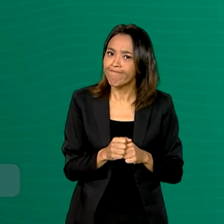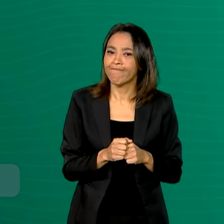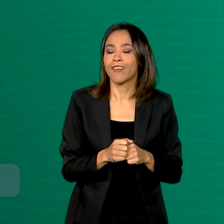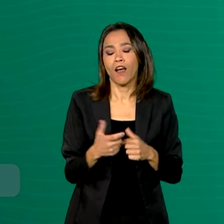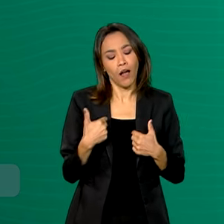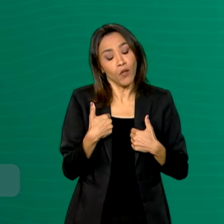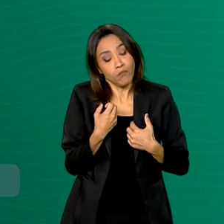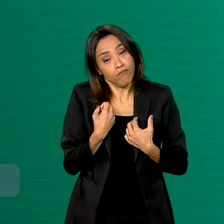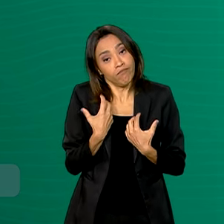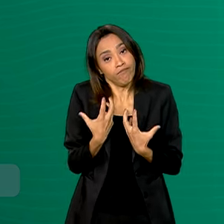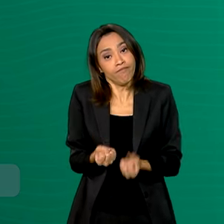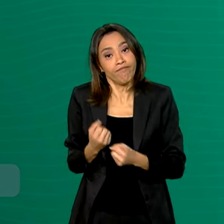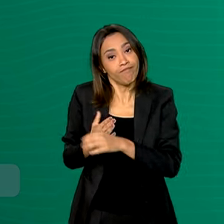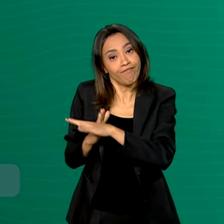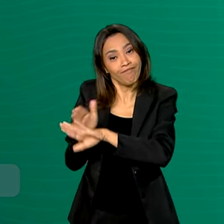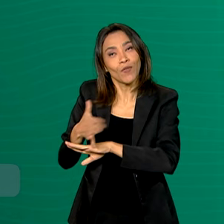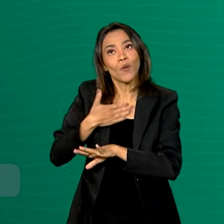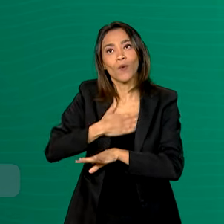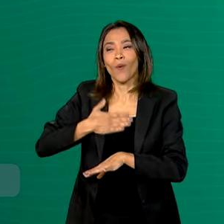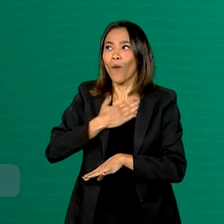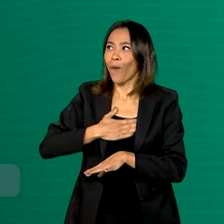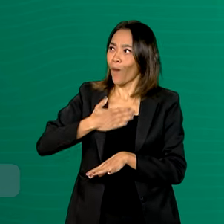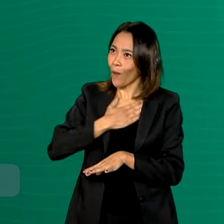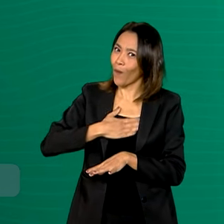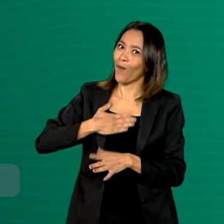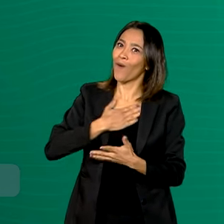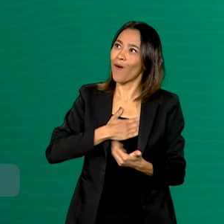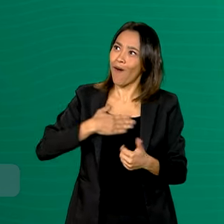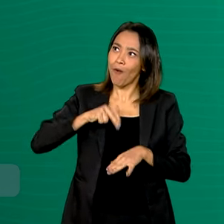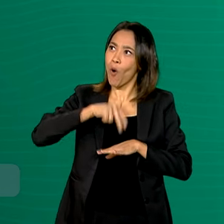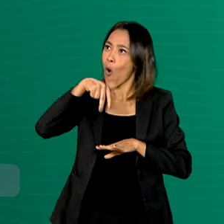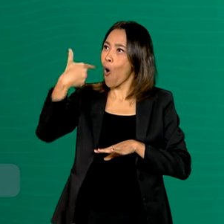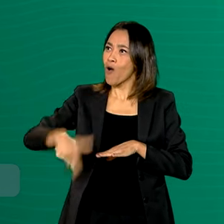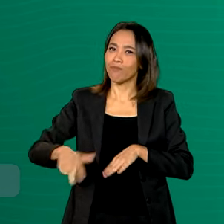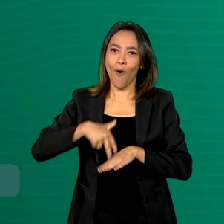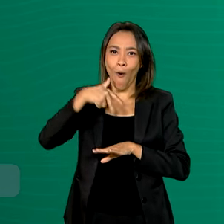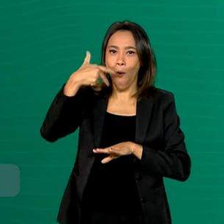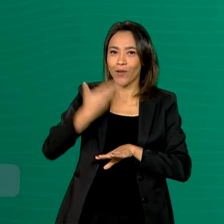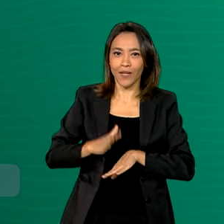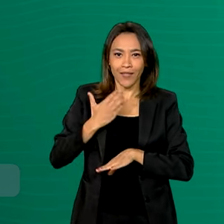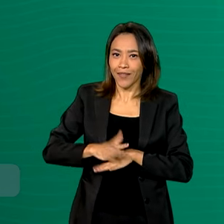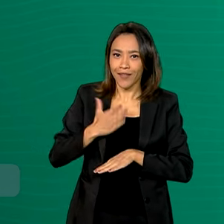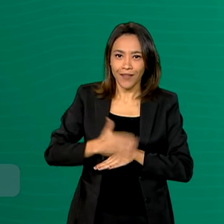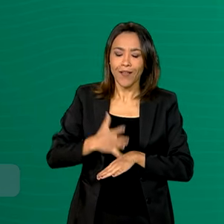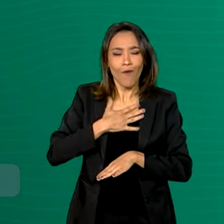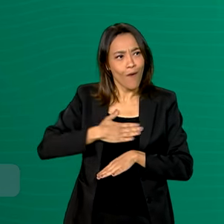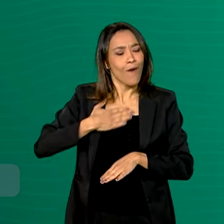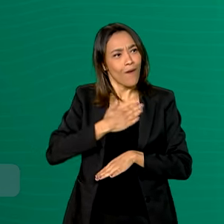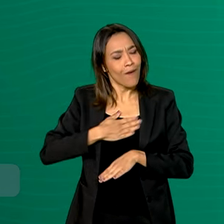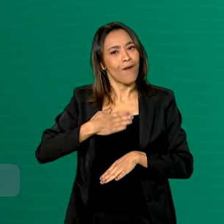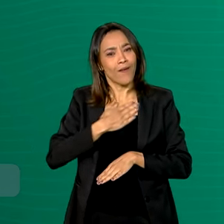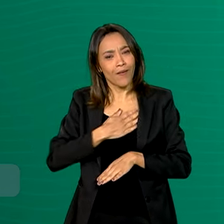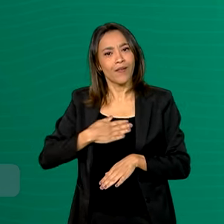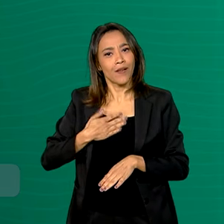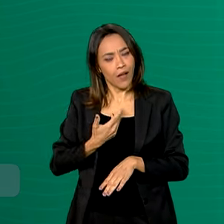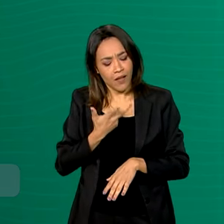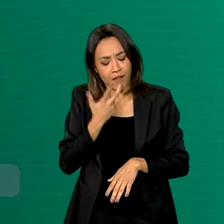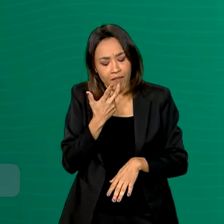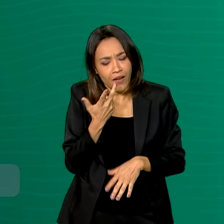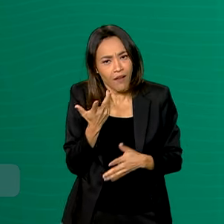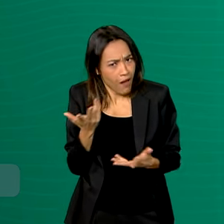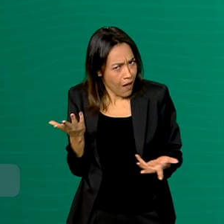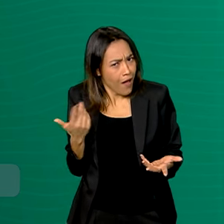e comecei a gostar dos saltos e foi uma paixão, assim, desde o começo. E eu falei, ah,